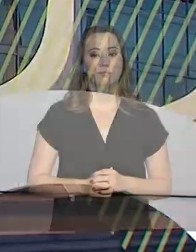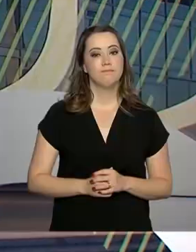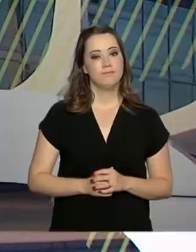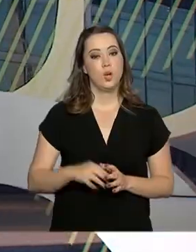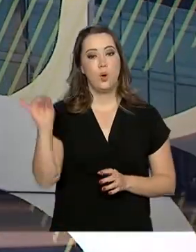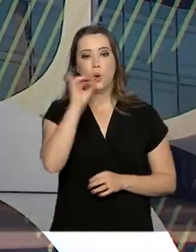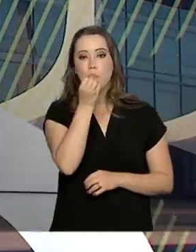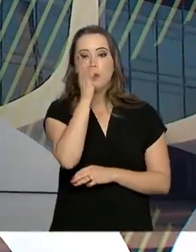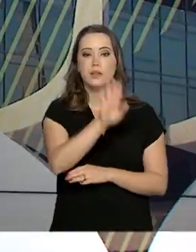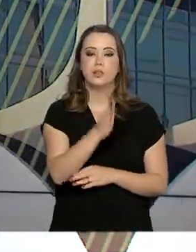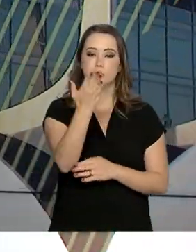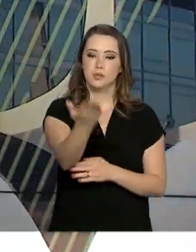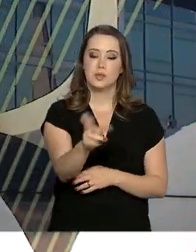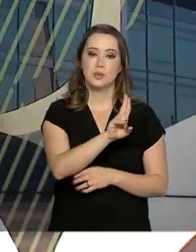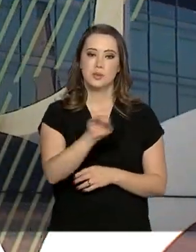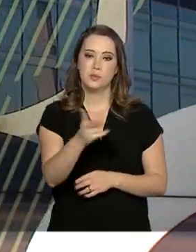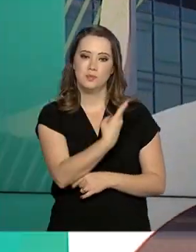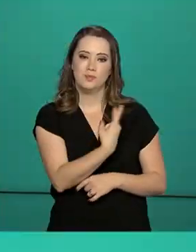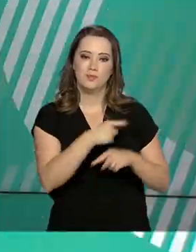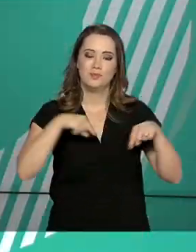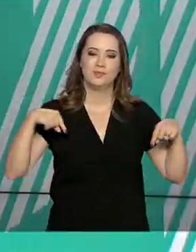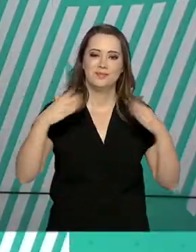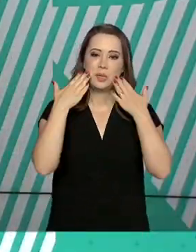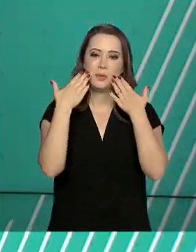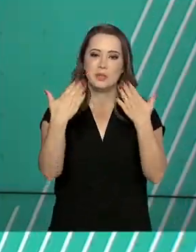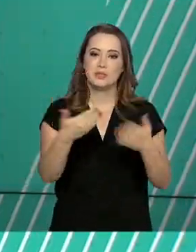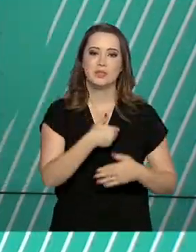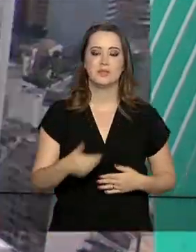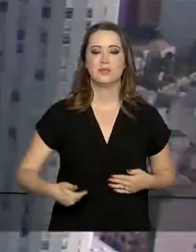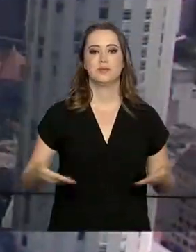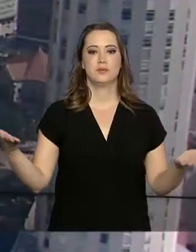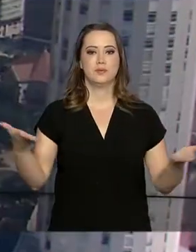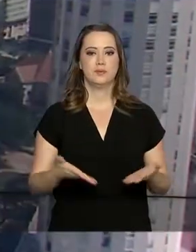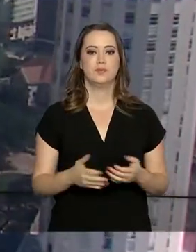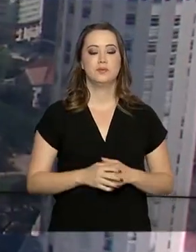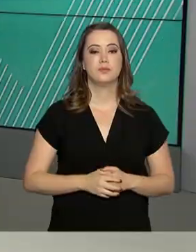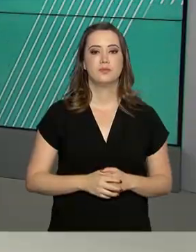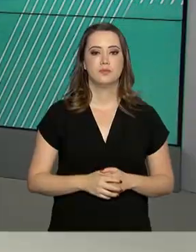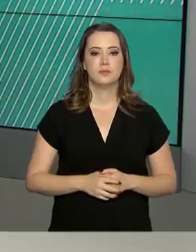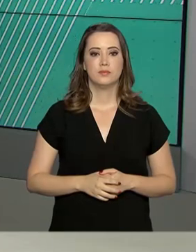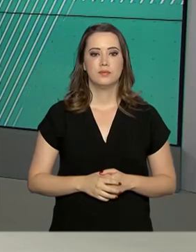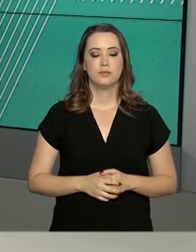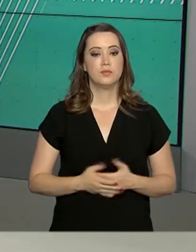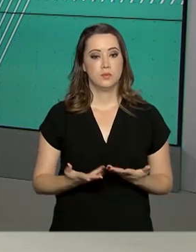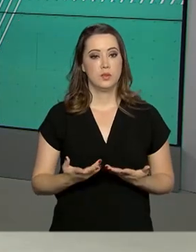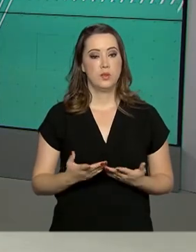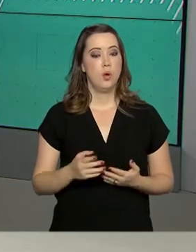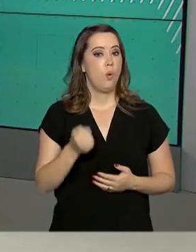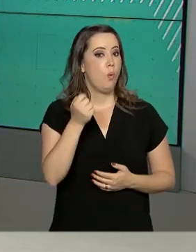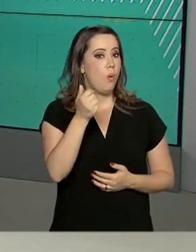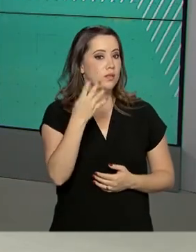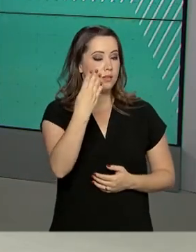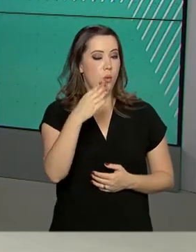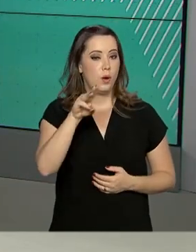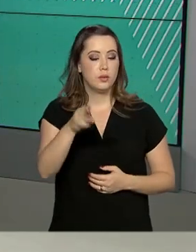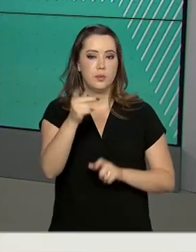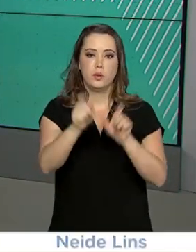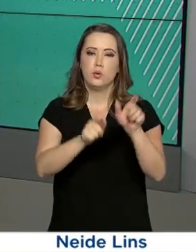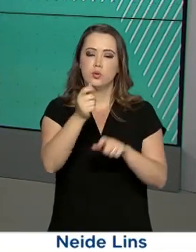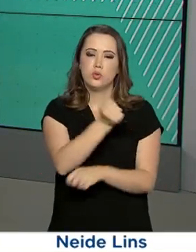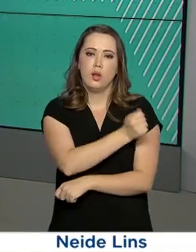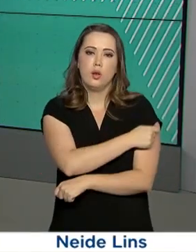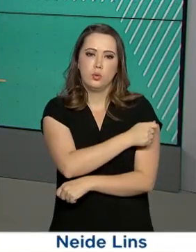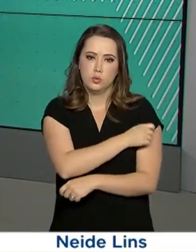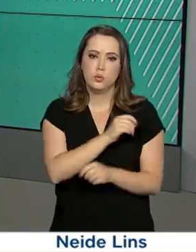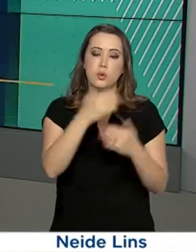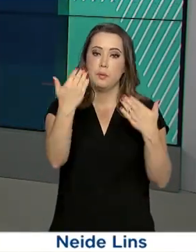Olá, boa tarde para você, eu sou o Roberto Camargo e já estamos de volta com o Governo Agora. Os quase 4 milhões de estudantes que